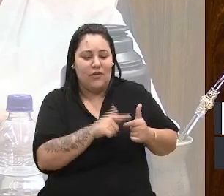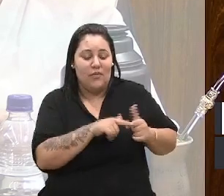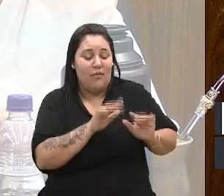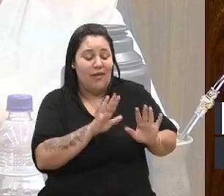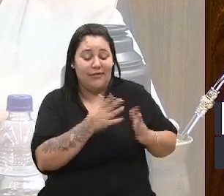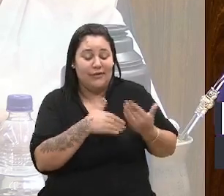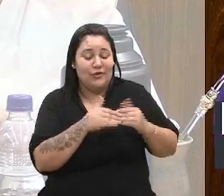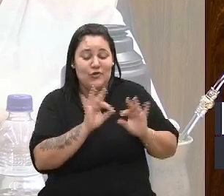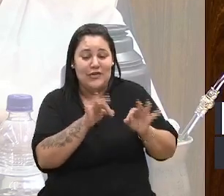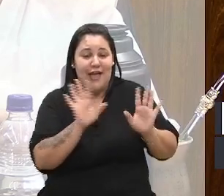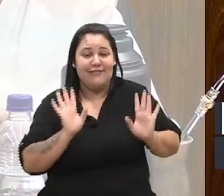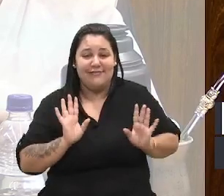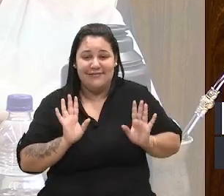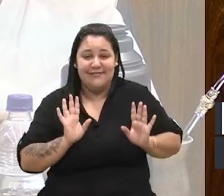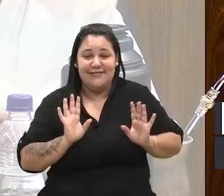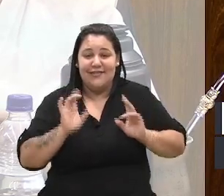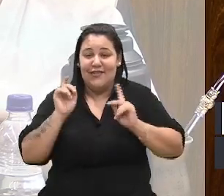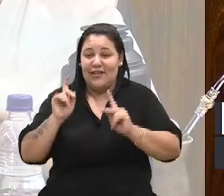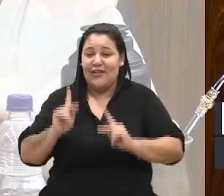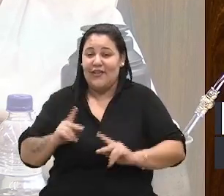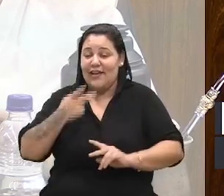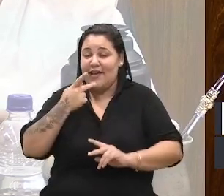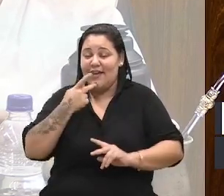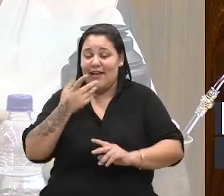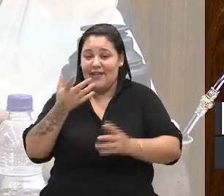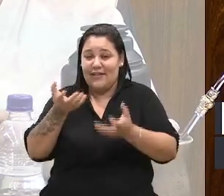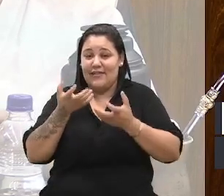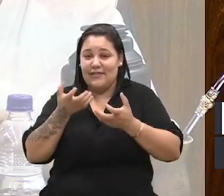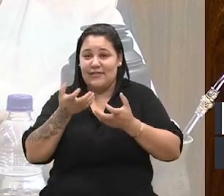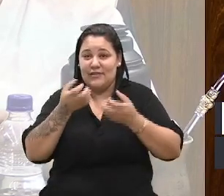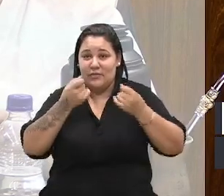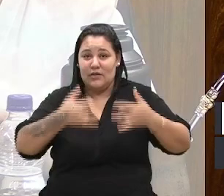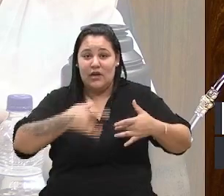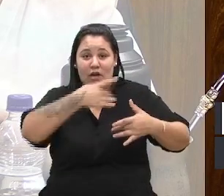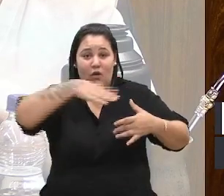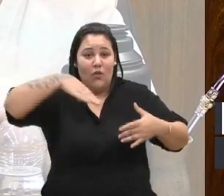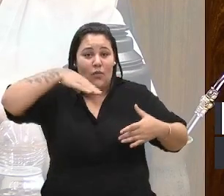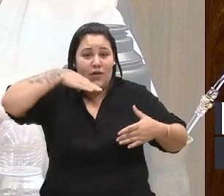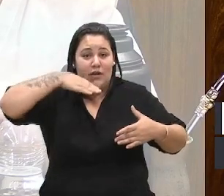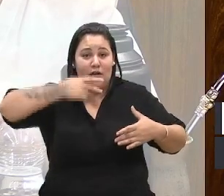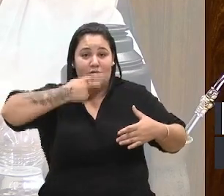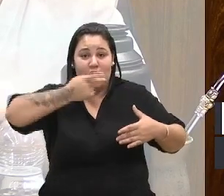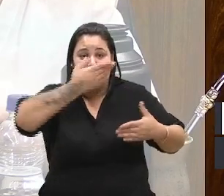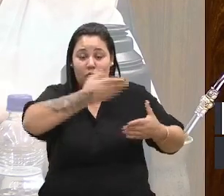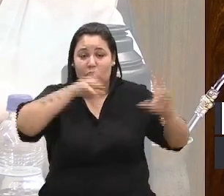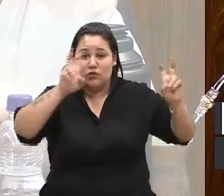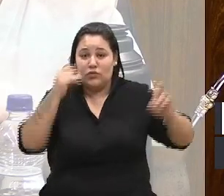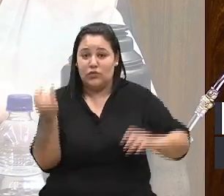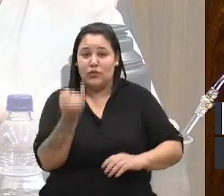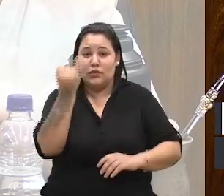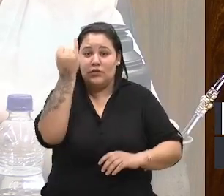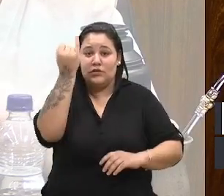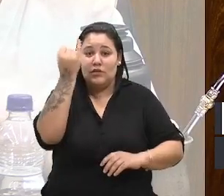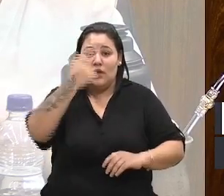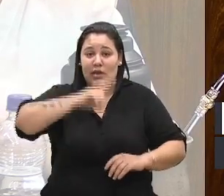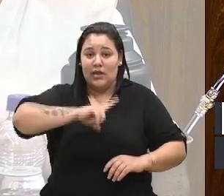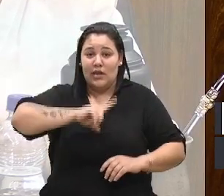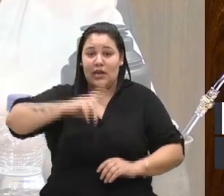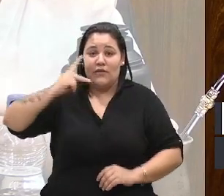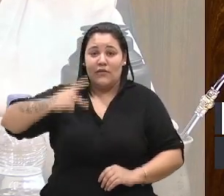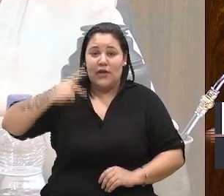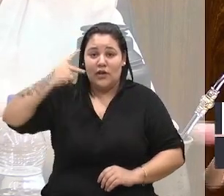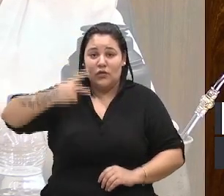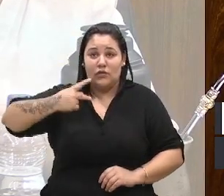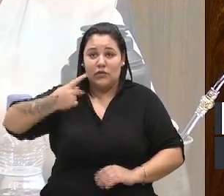Está tudo certo. O que eu quero dizer é que, da nossa bancada, o vereador Bortola acabou de trazer um elemento aqui para a pauta, de que tem vereador que